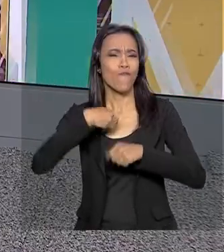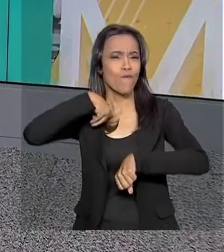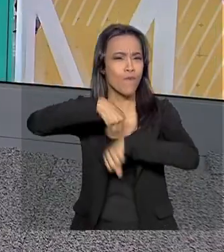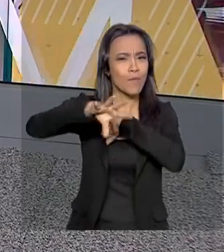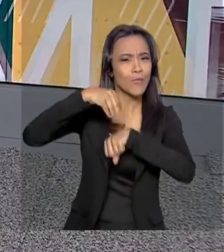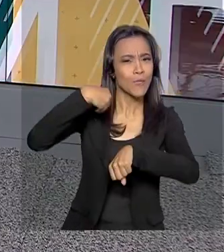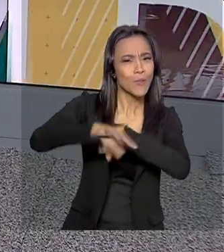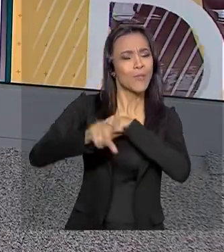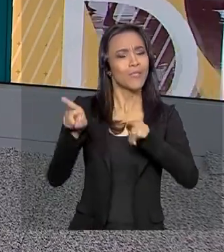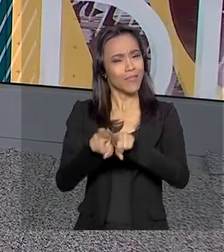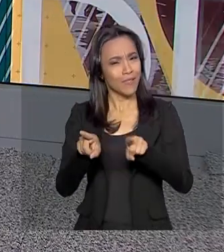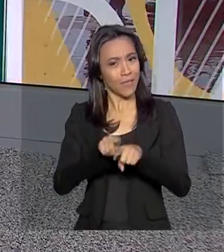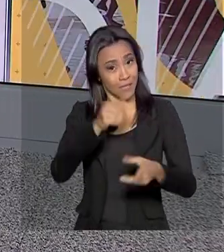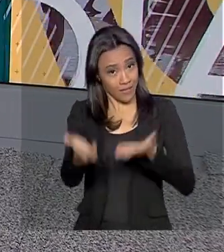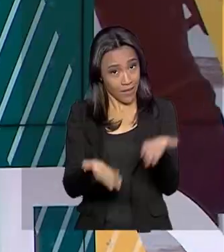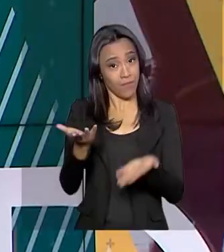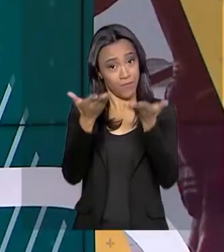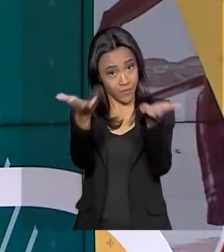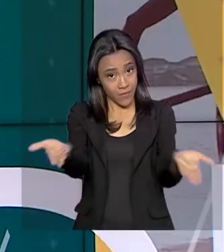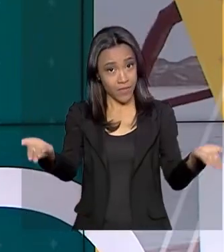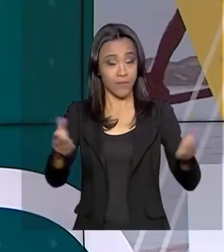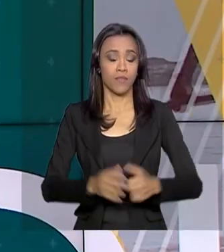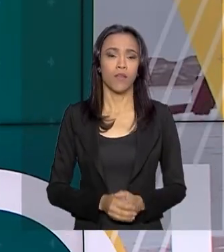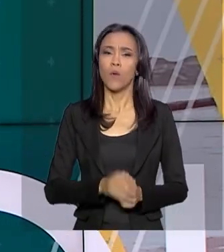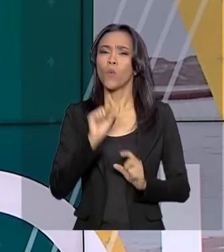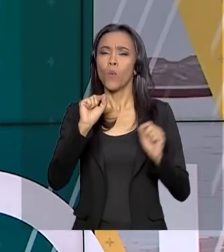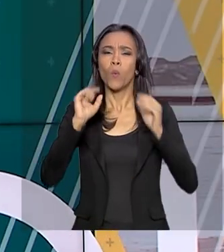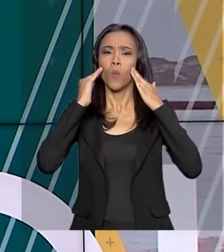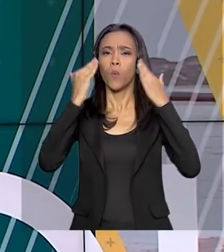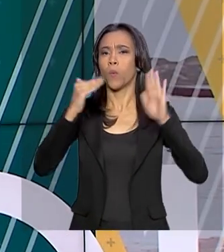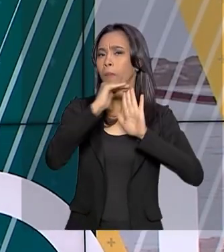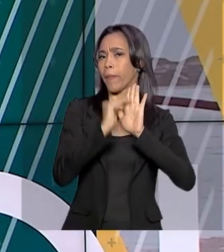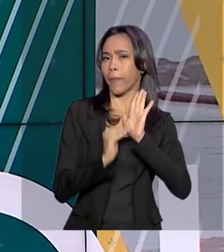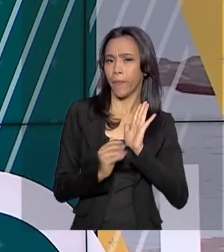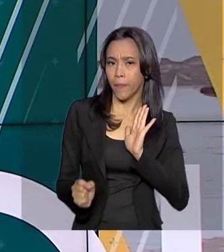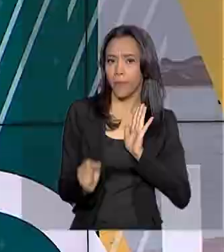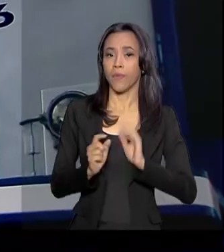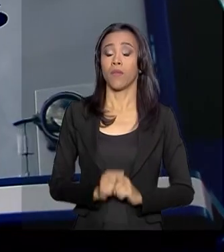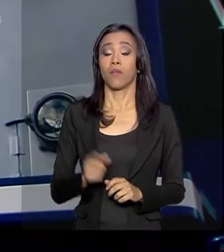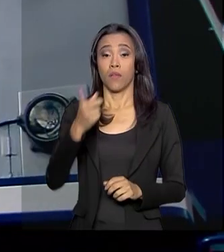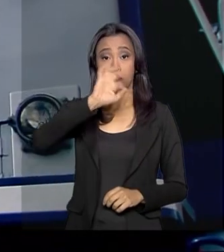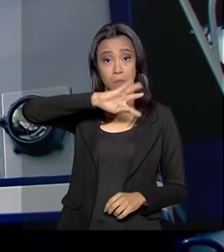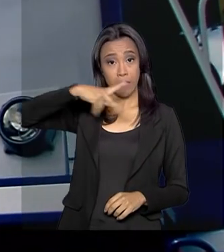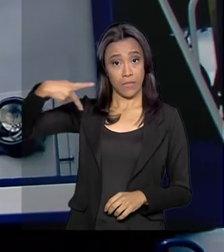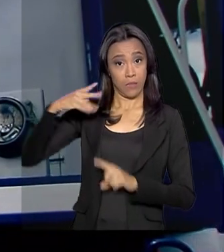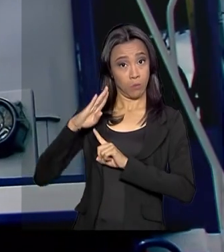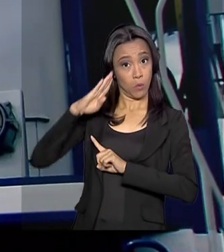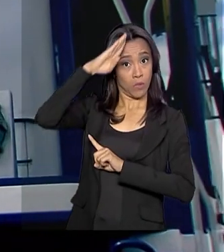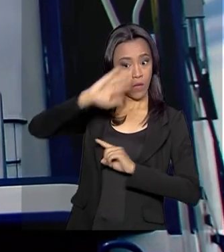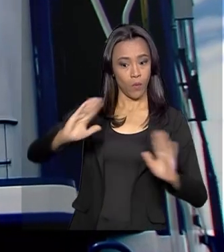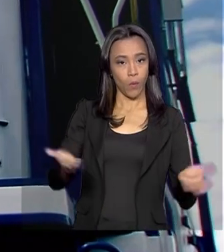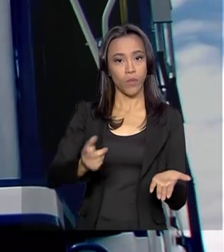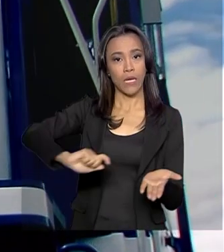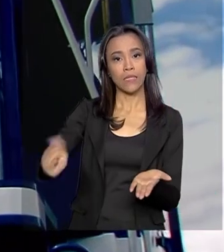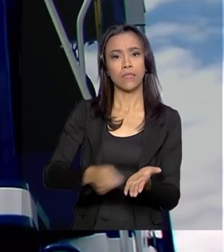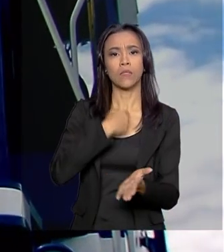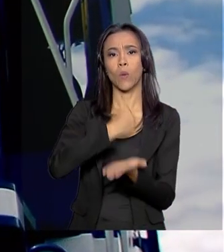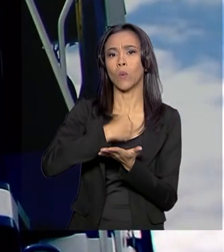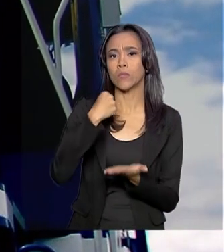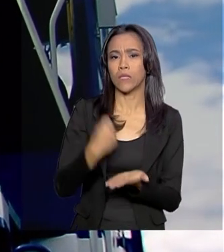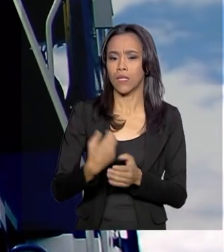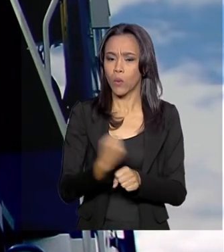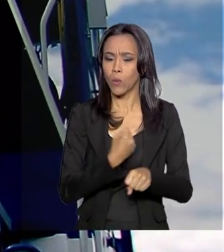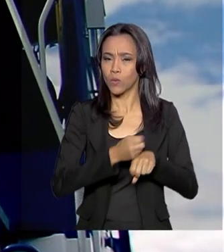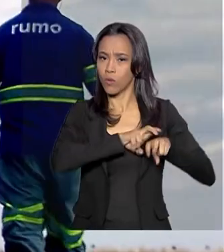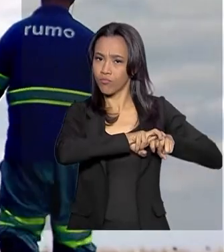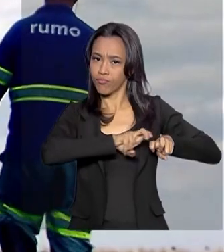muita informação e serviço pra você. Confira os destaques desta edição. Presidente Bolsonaro assina hoje o contrato de concessão da